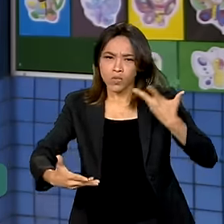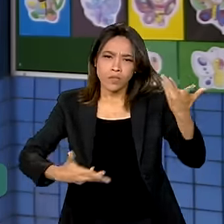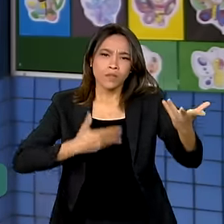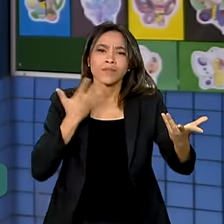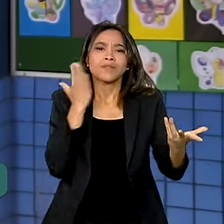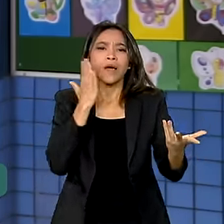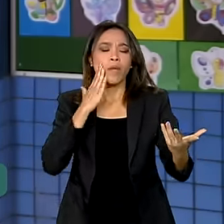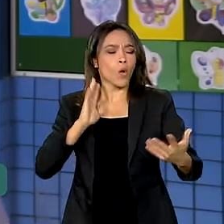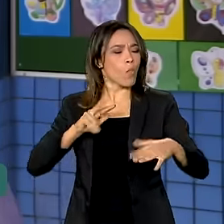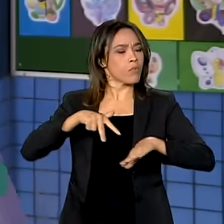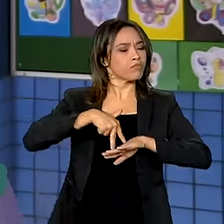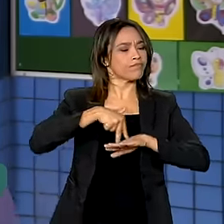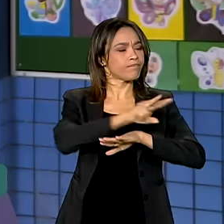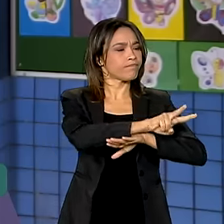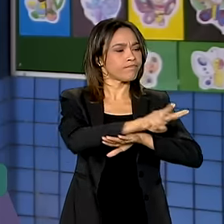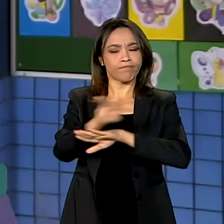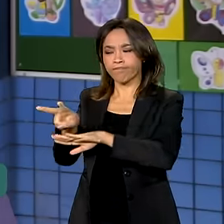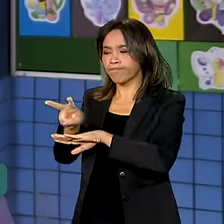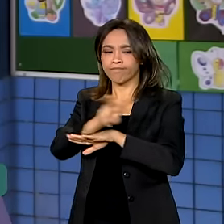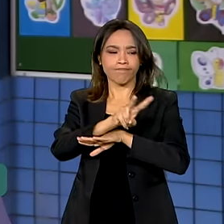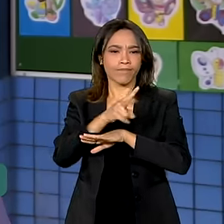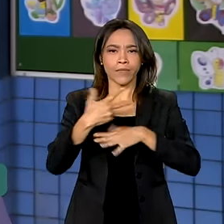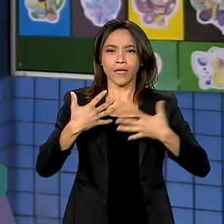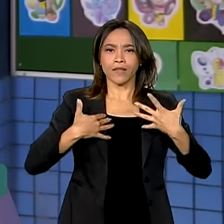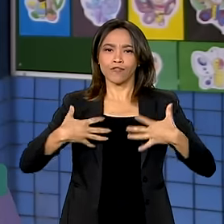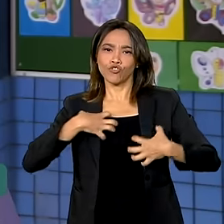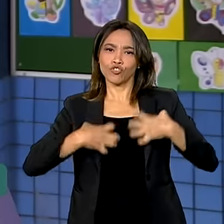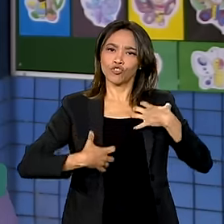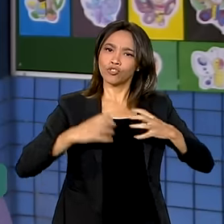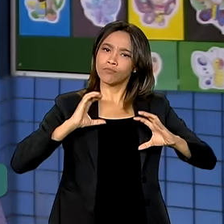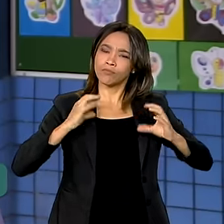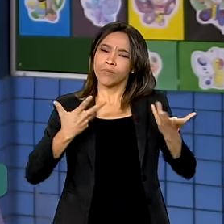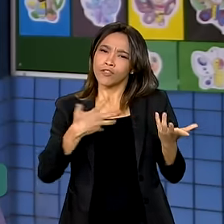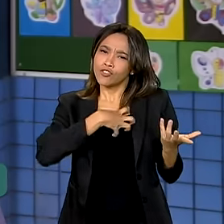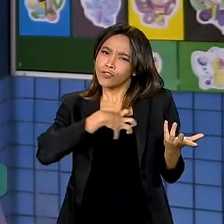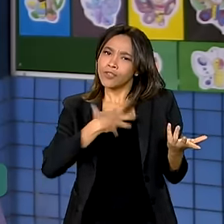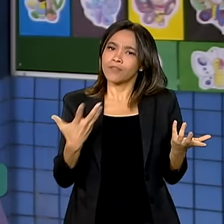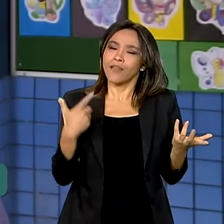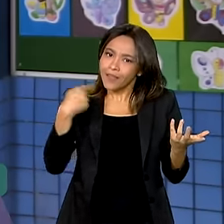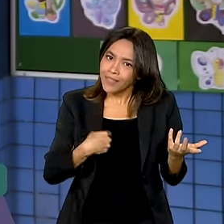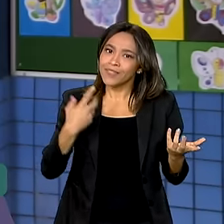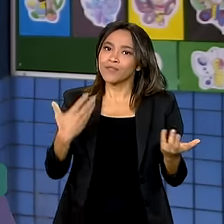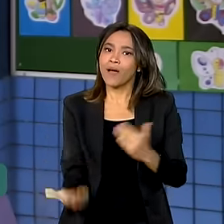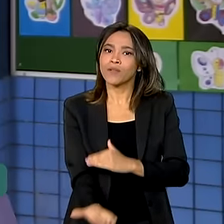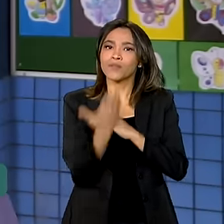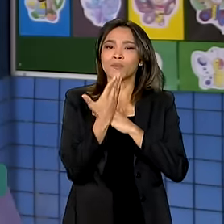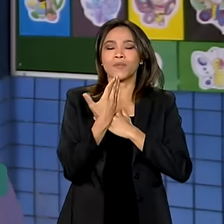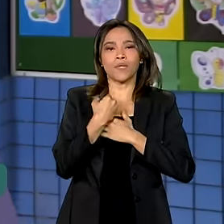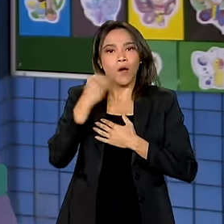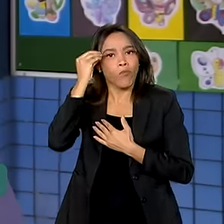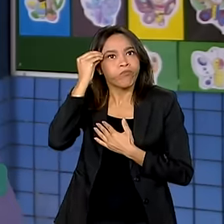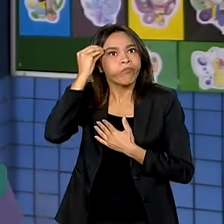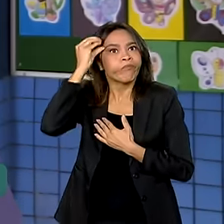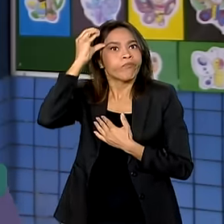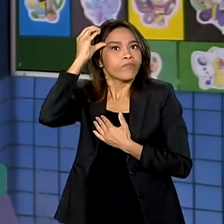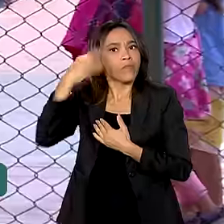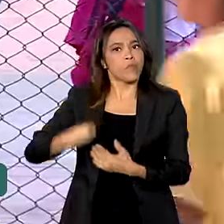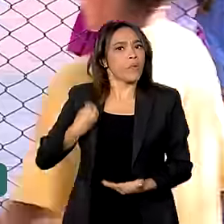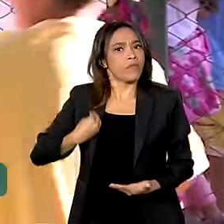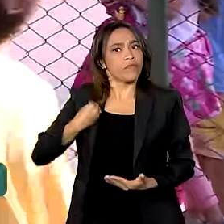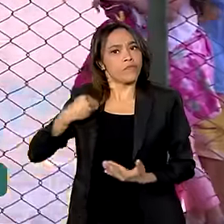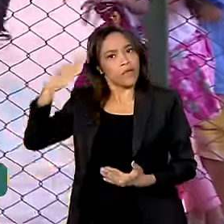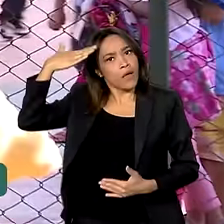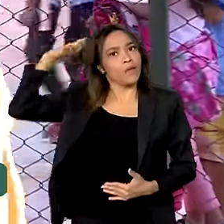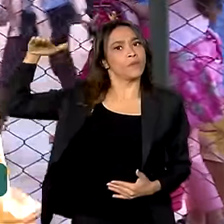formação de uma plateia, como aguardar, e isso tudo você vai formando, né, os alunos para a vida adulta.